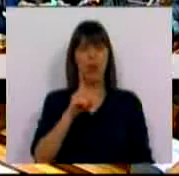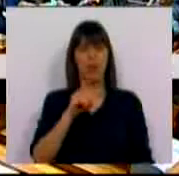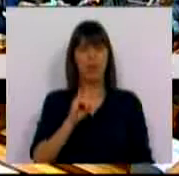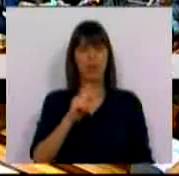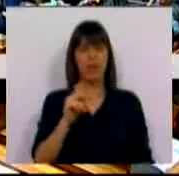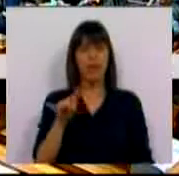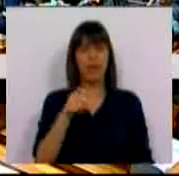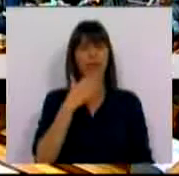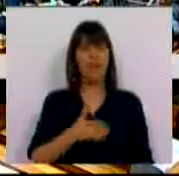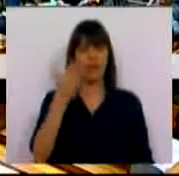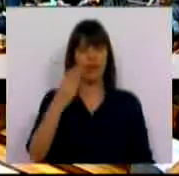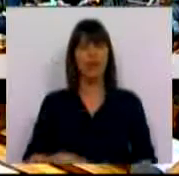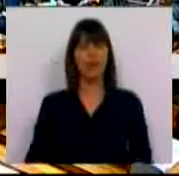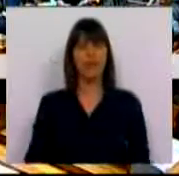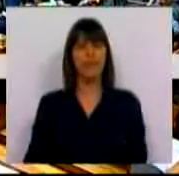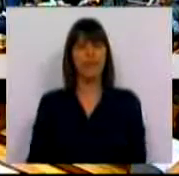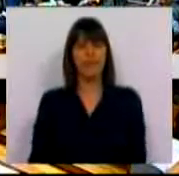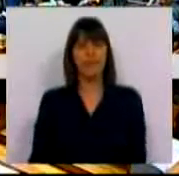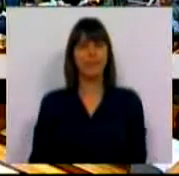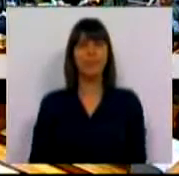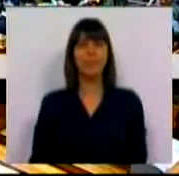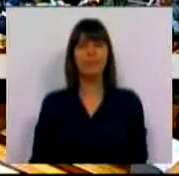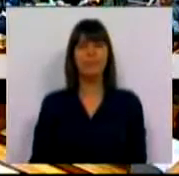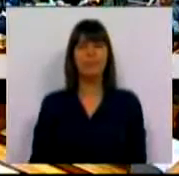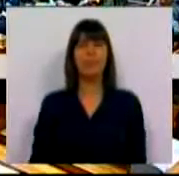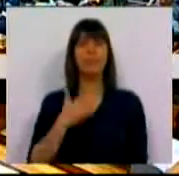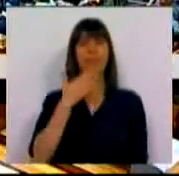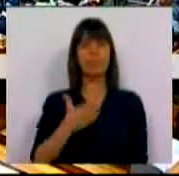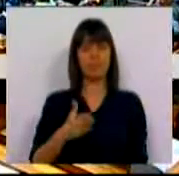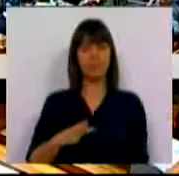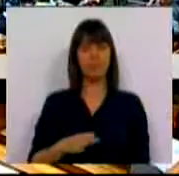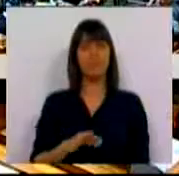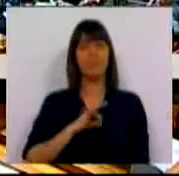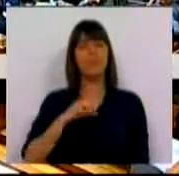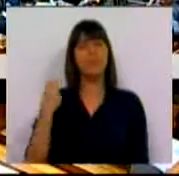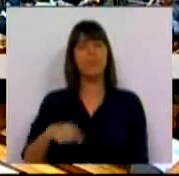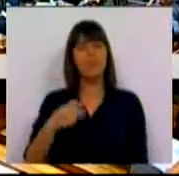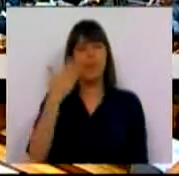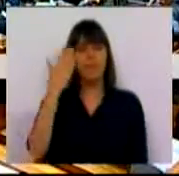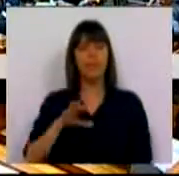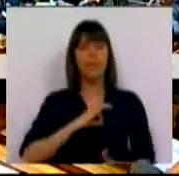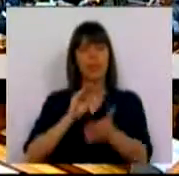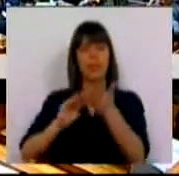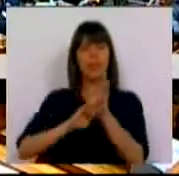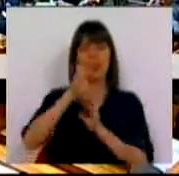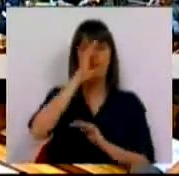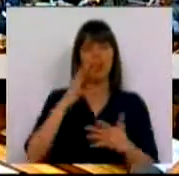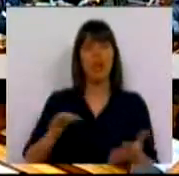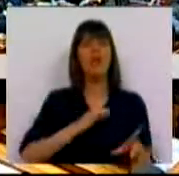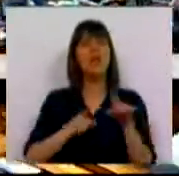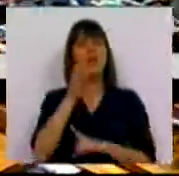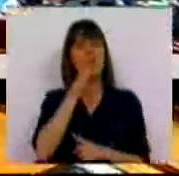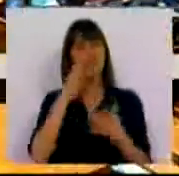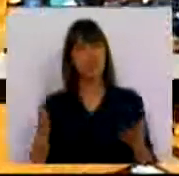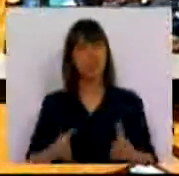Muito obrigado, Sr. Presidente, Sr. Secretário de Estado, Srs. e Srs.